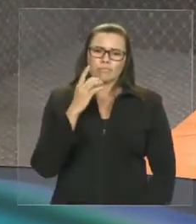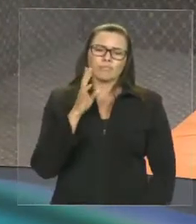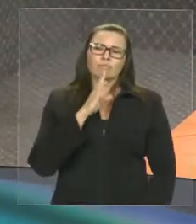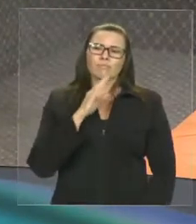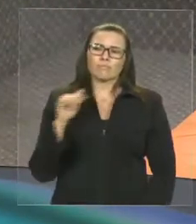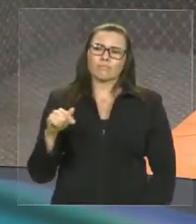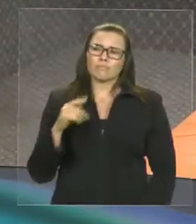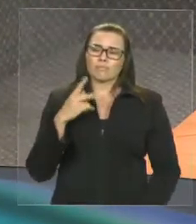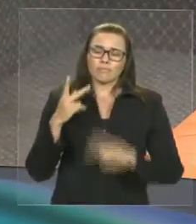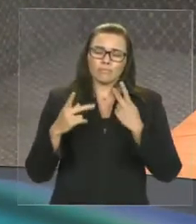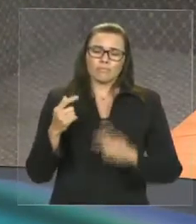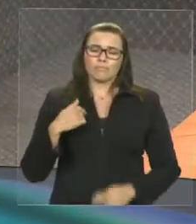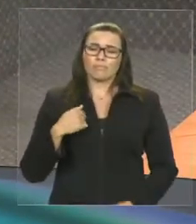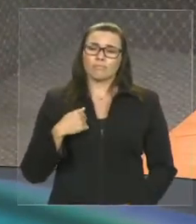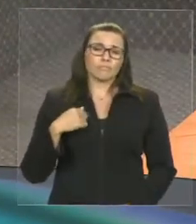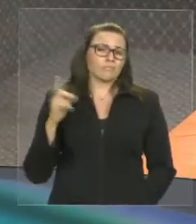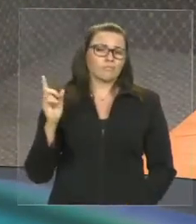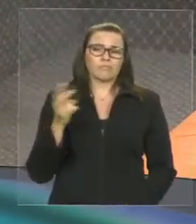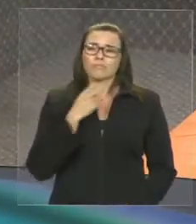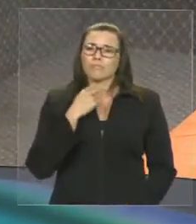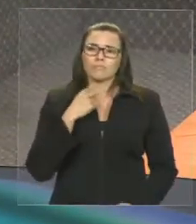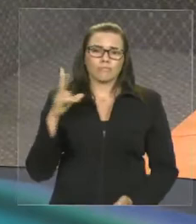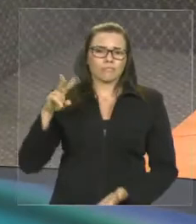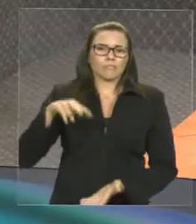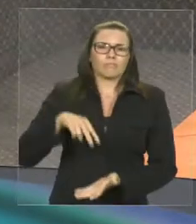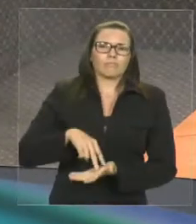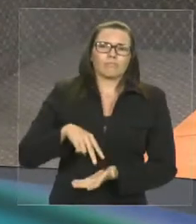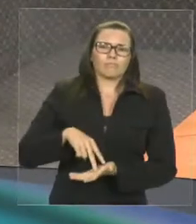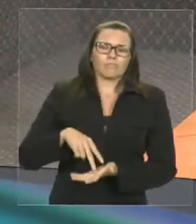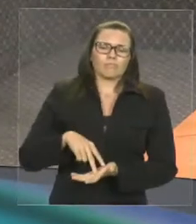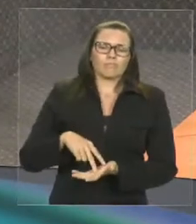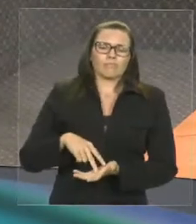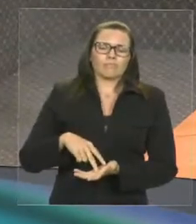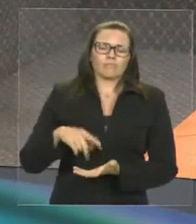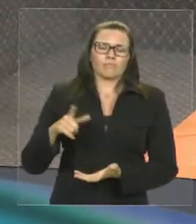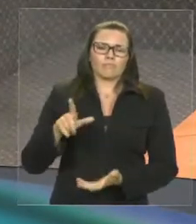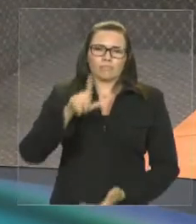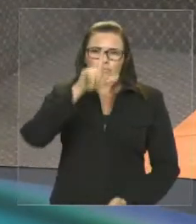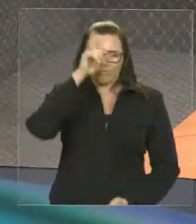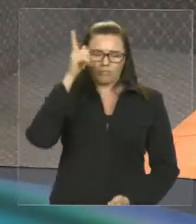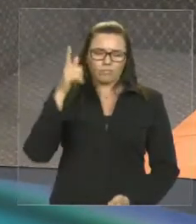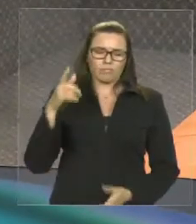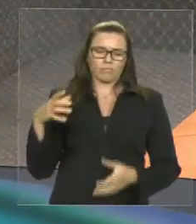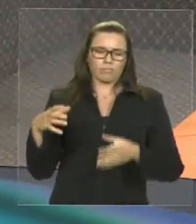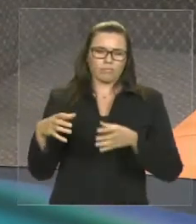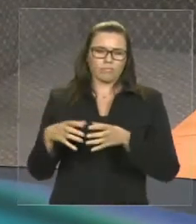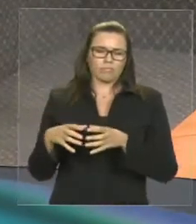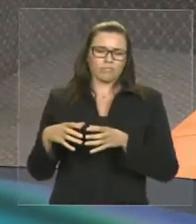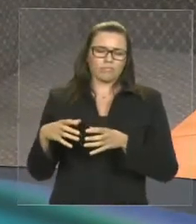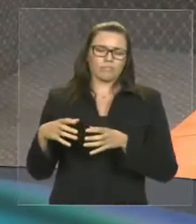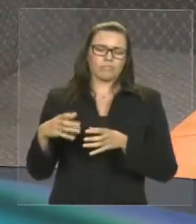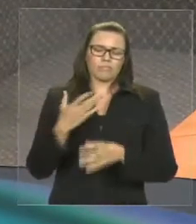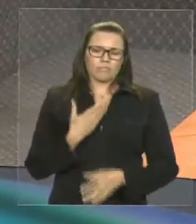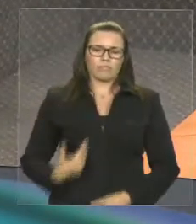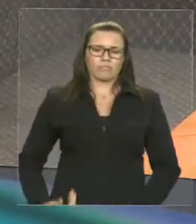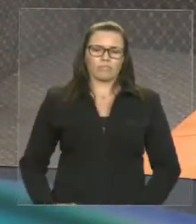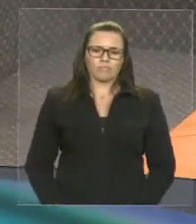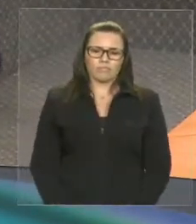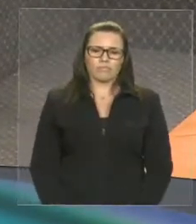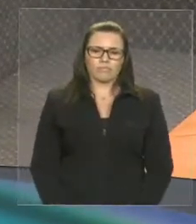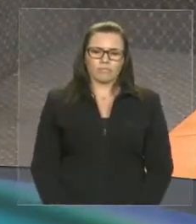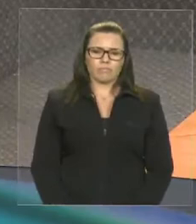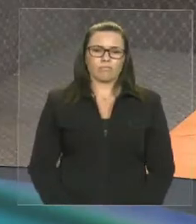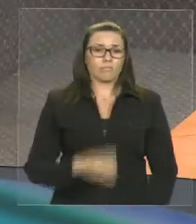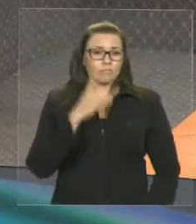Veio criticar pela minha escolha como líder do governo. Deputado, vocês não conseguem se unir para